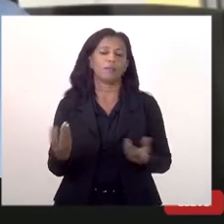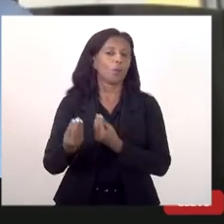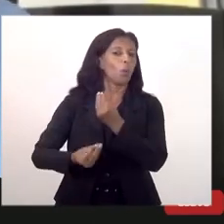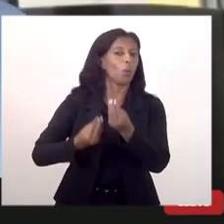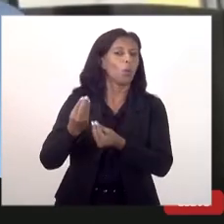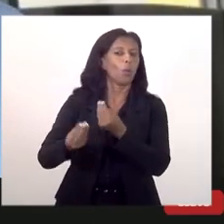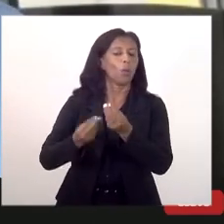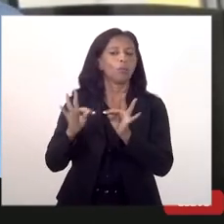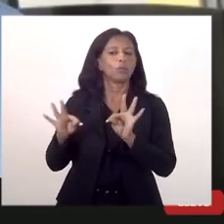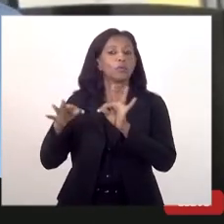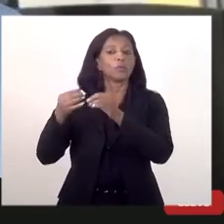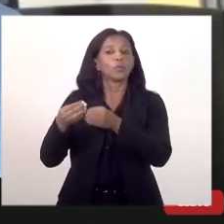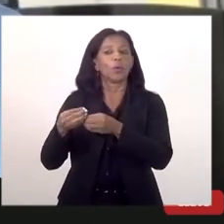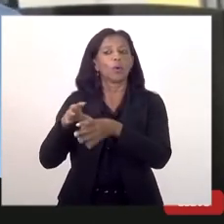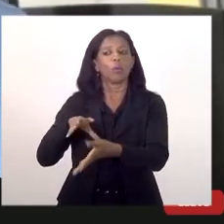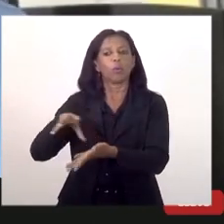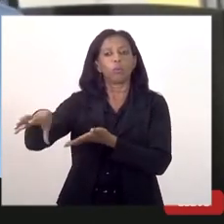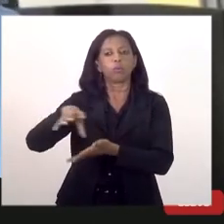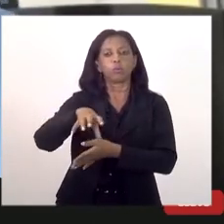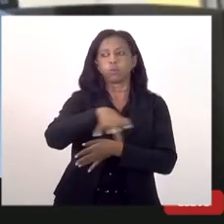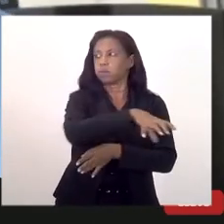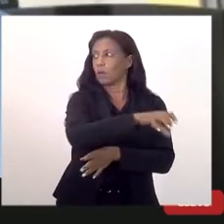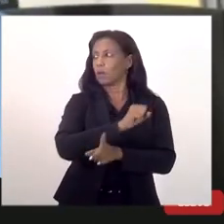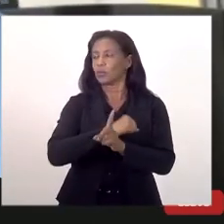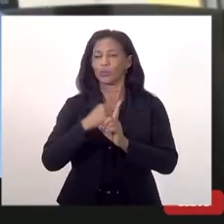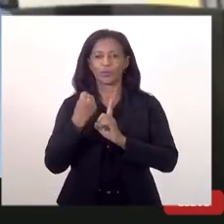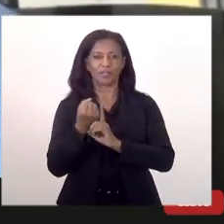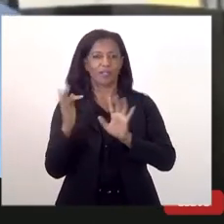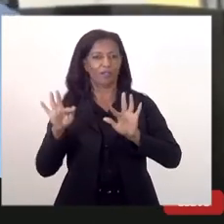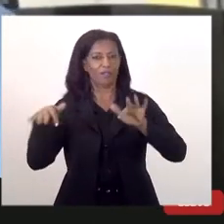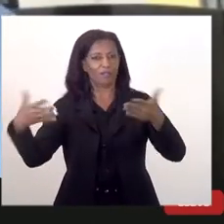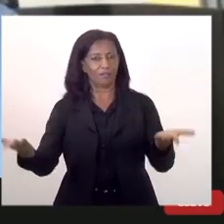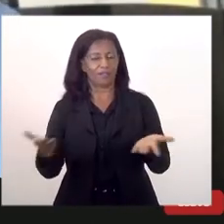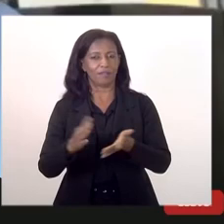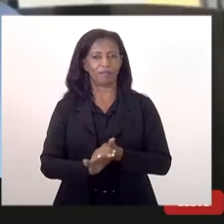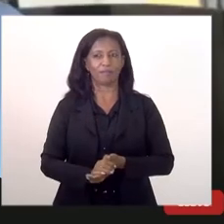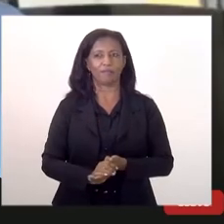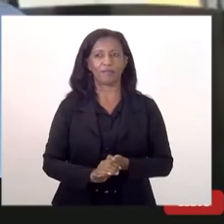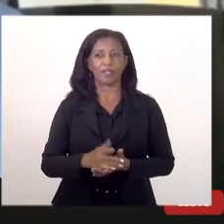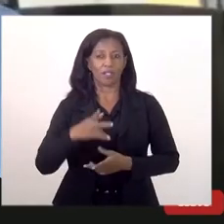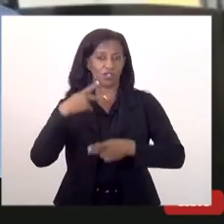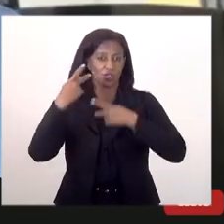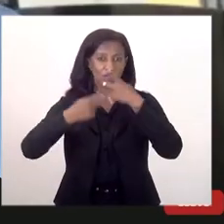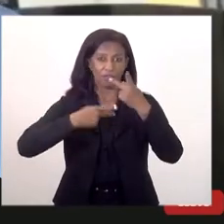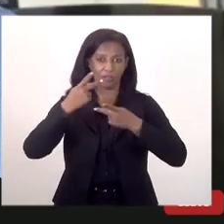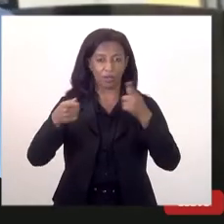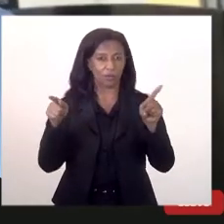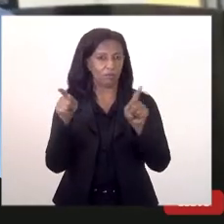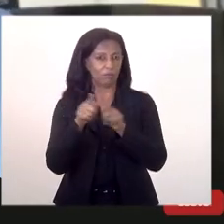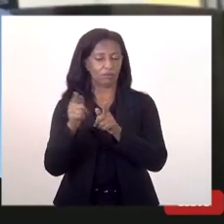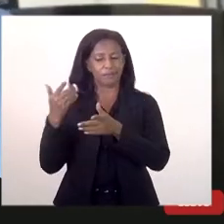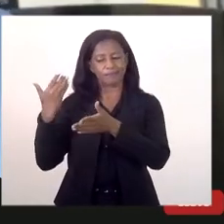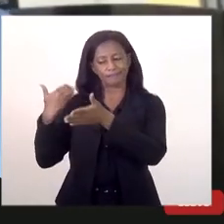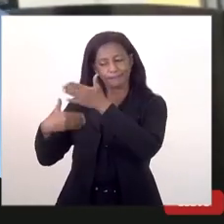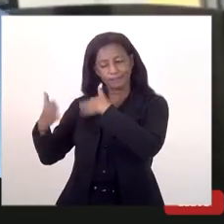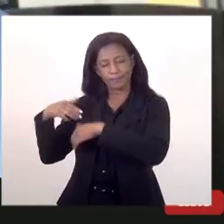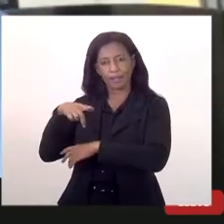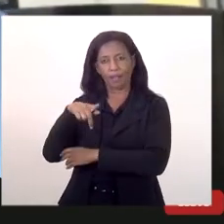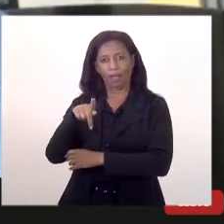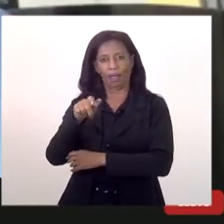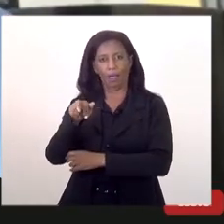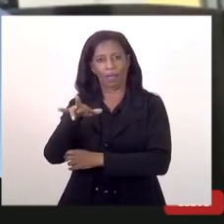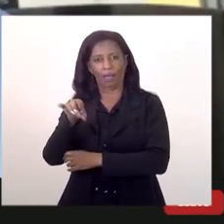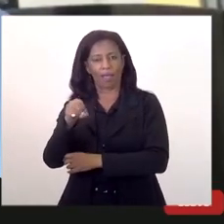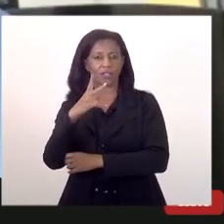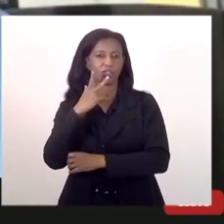em todas as outras áreas na área social enfim a gente falou aí há pouco a Kátia comentou sobre a questão